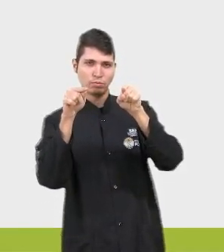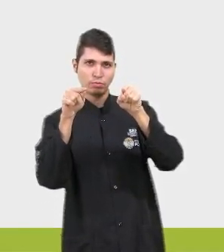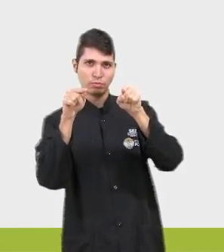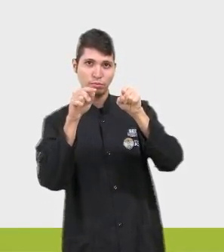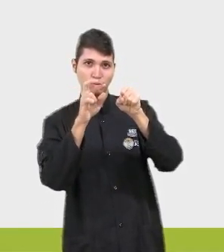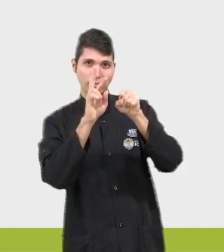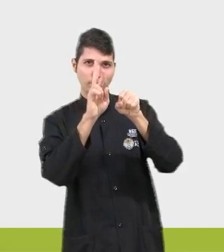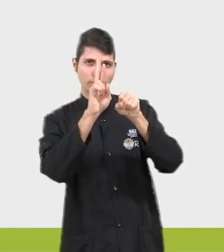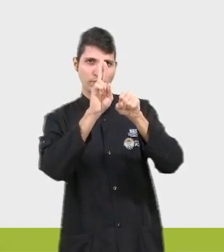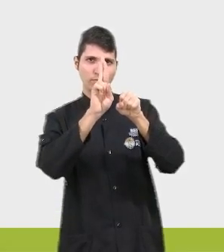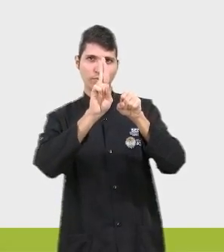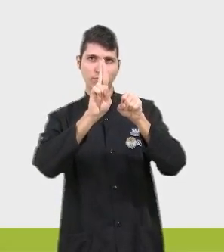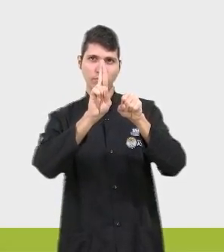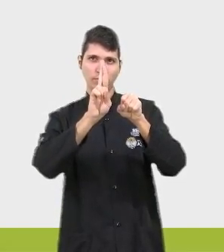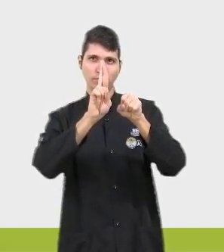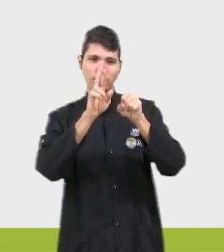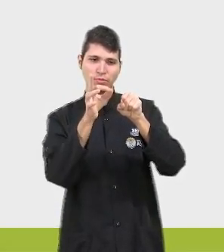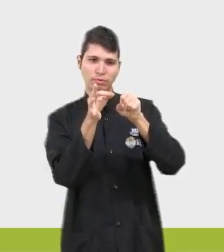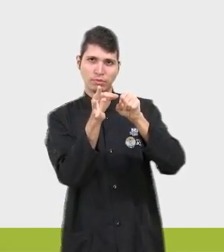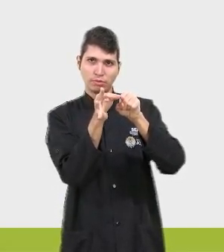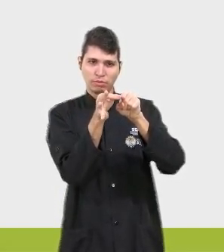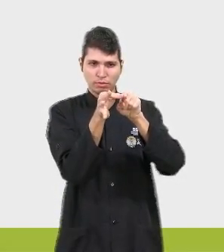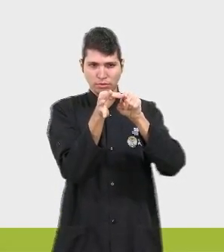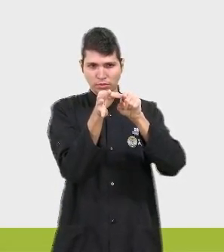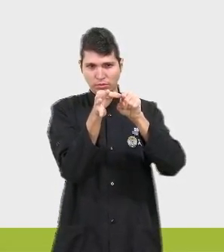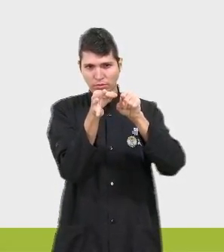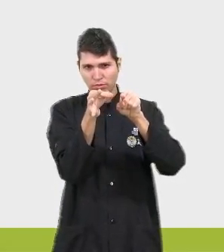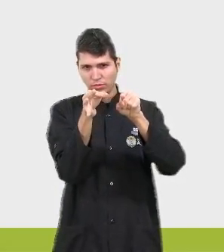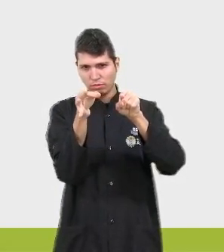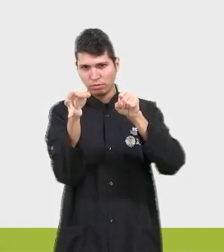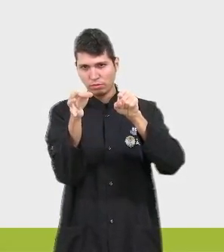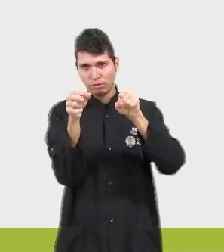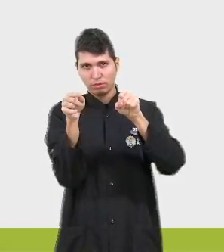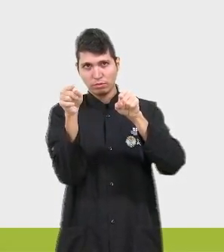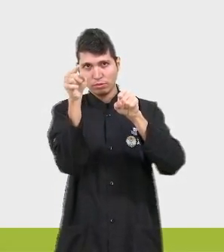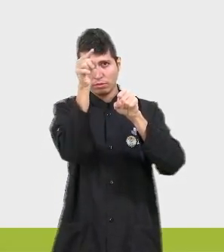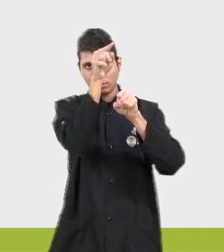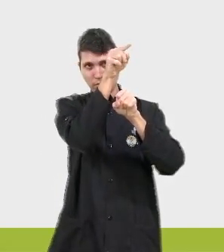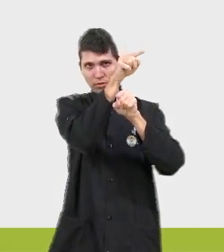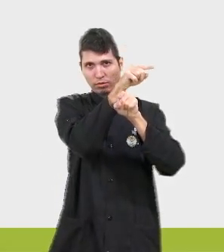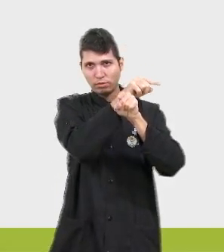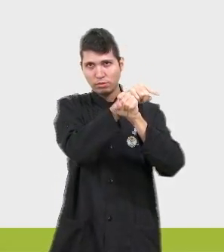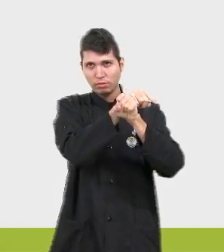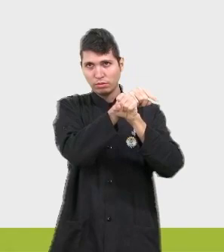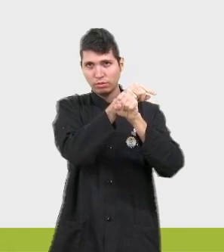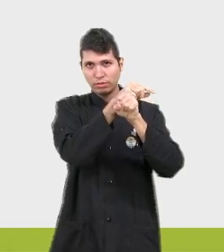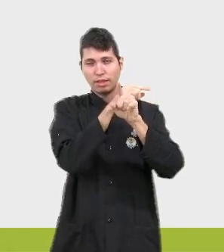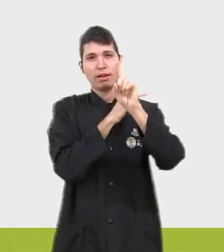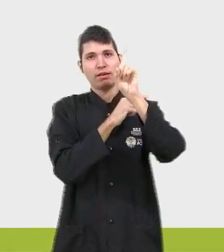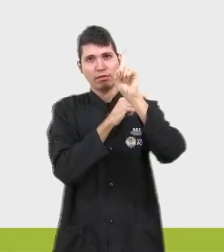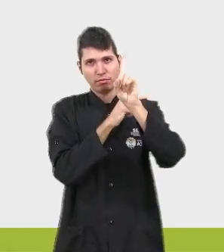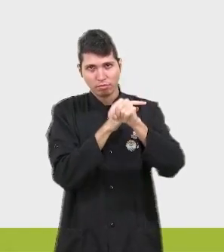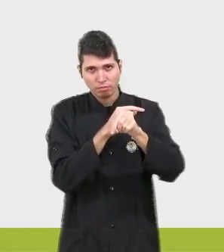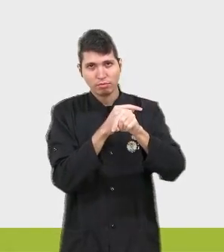raio, né? Que é a distância entre o centro e a borda da circunferência, que é uma figura plana, tá, gente?